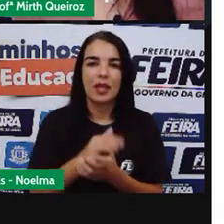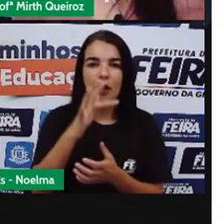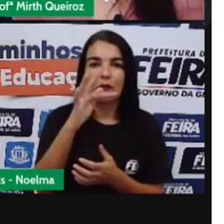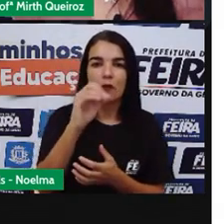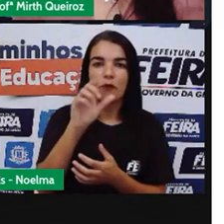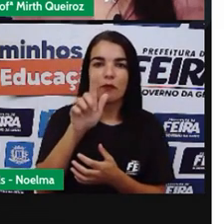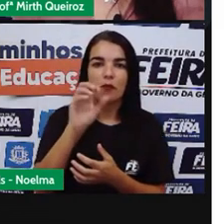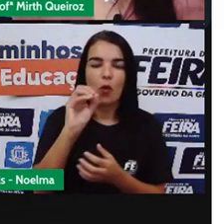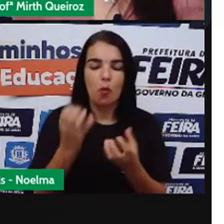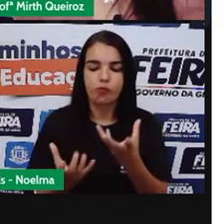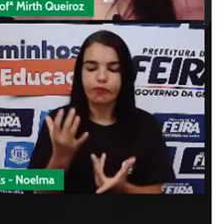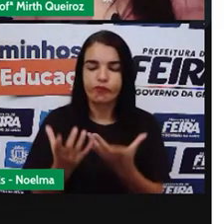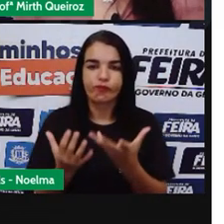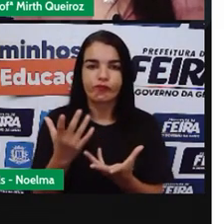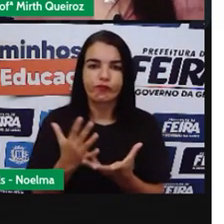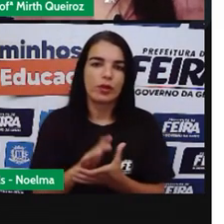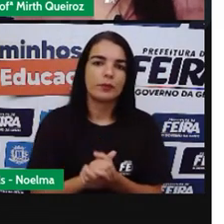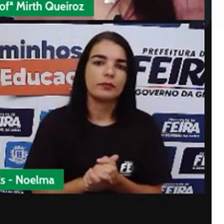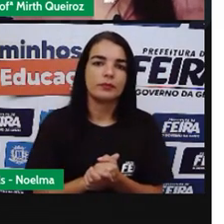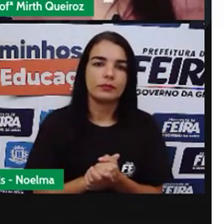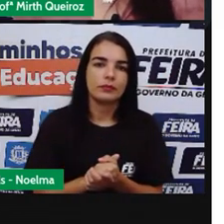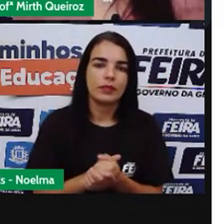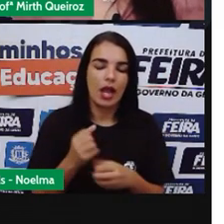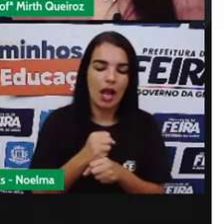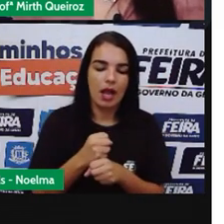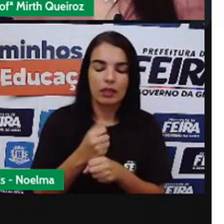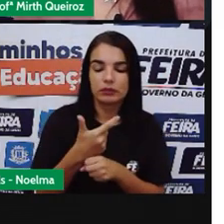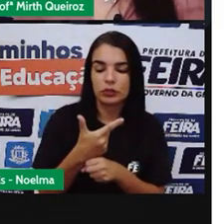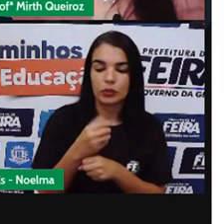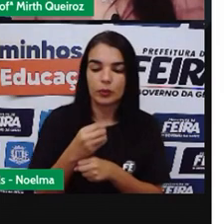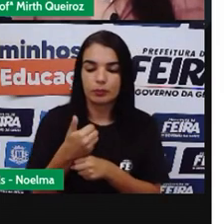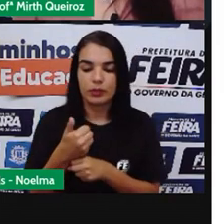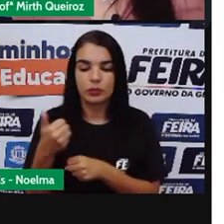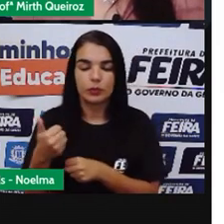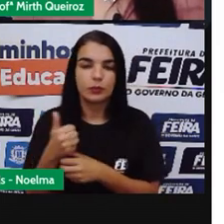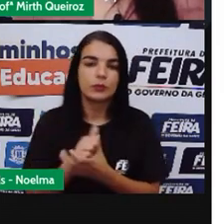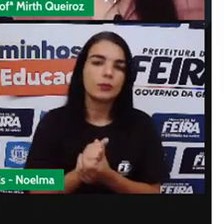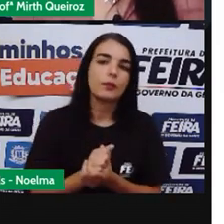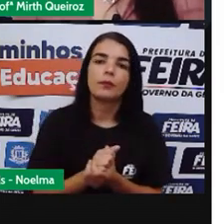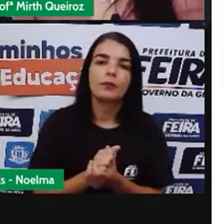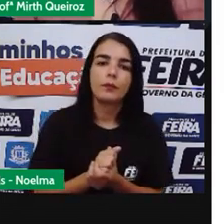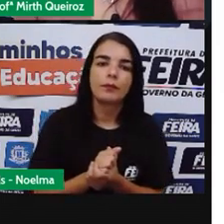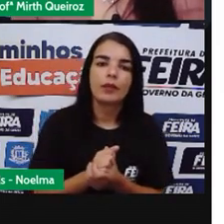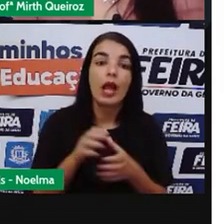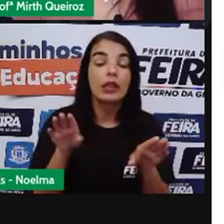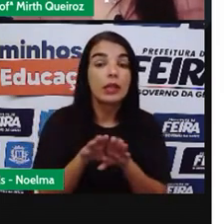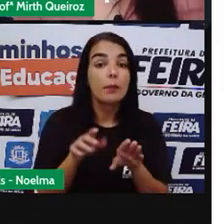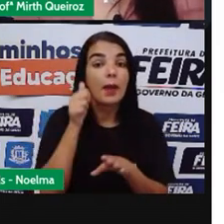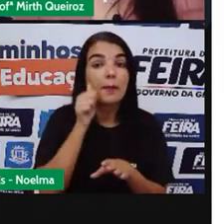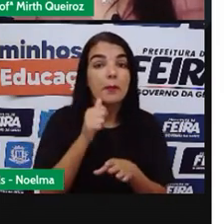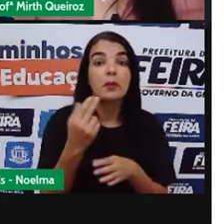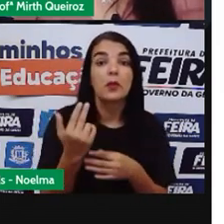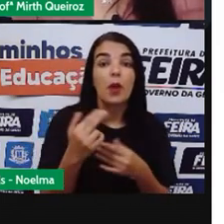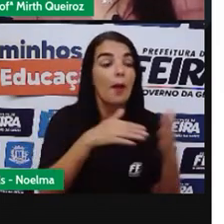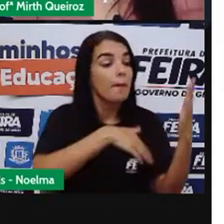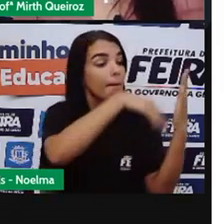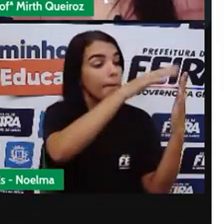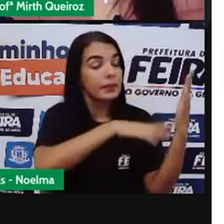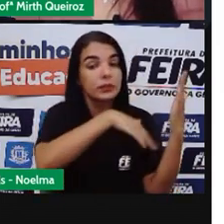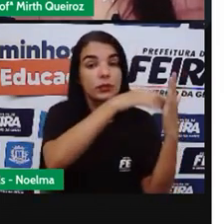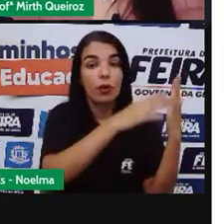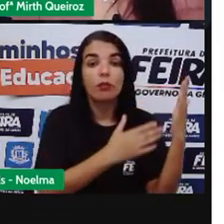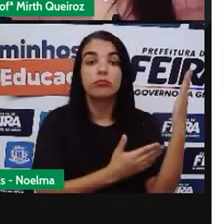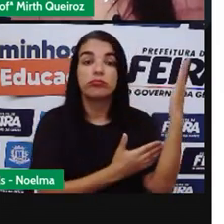Uma obra Feita em 2001 A mesma pintora Ela fez Riacho Do outono